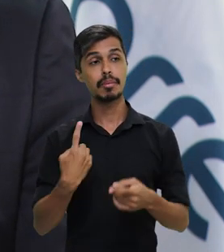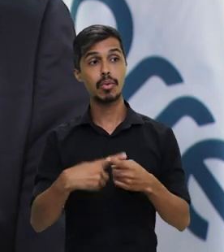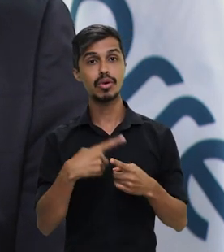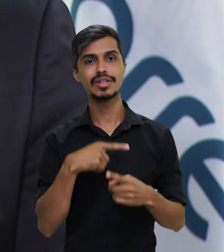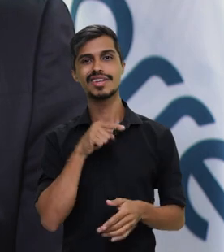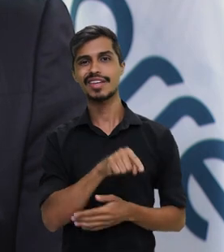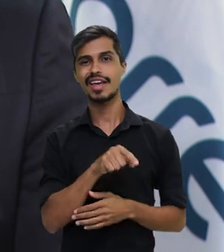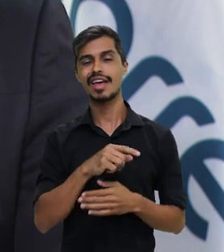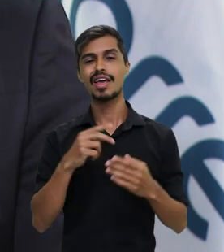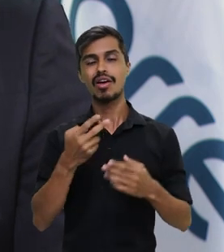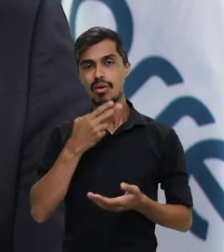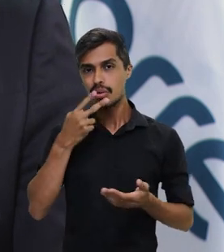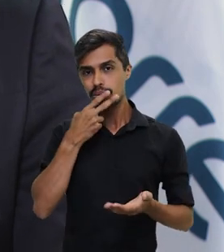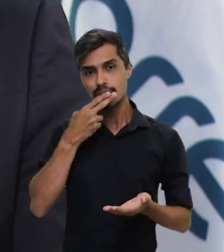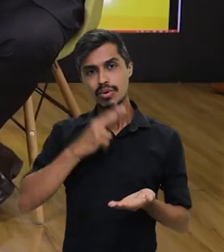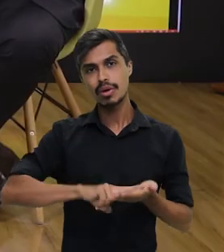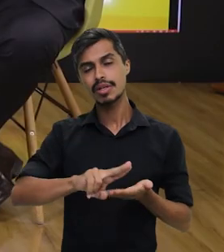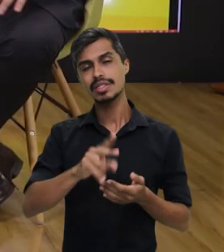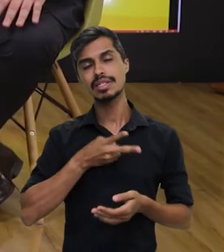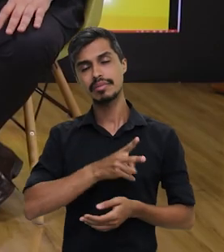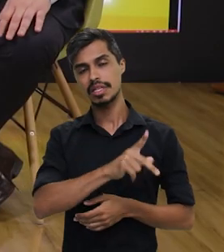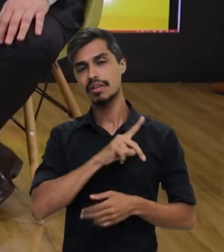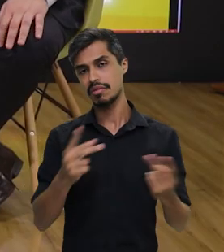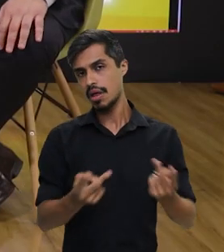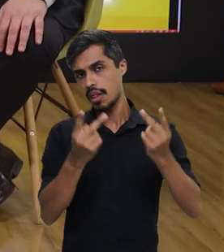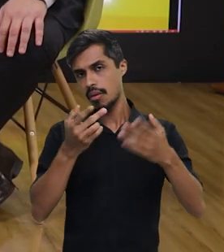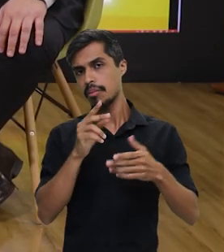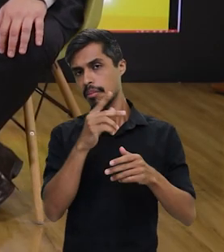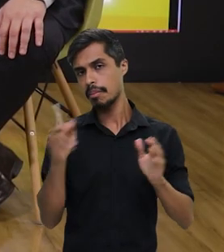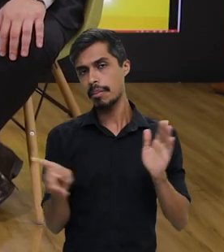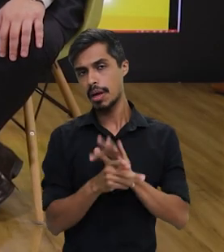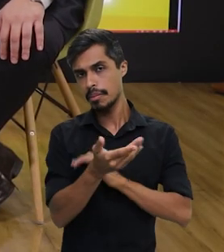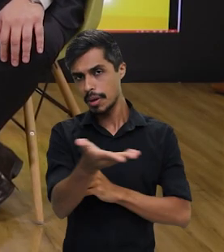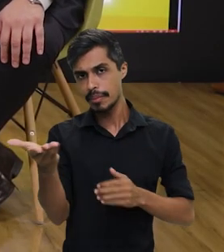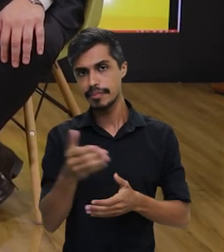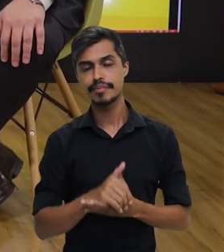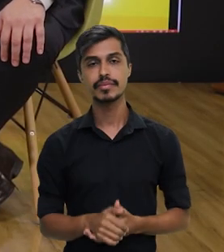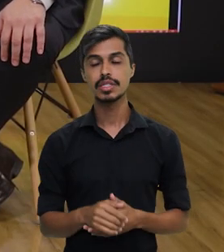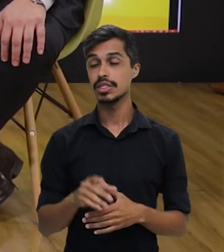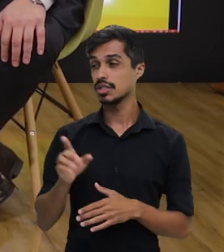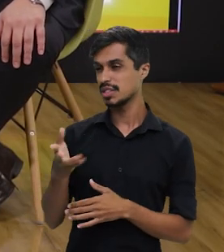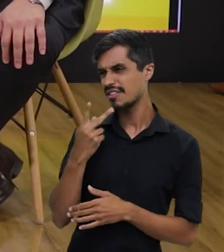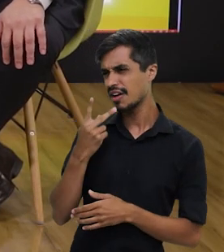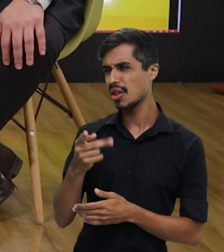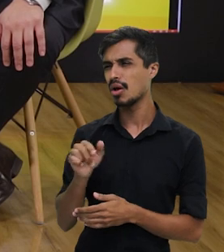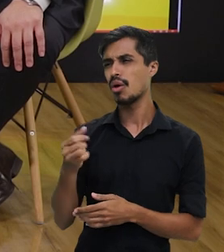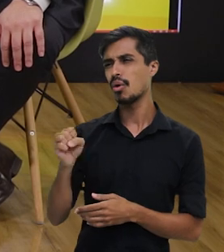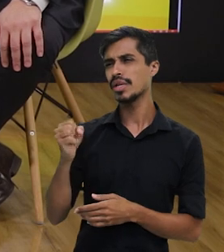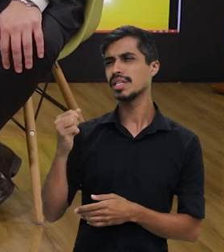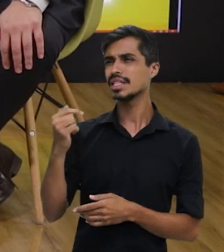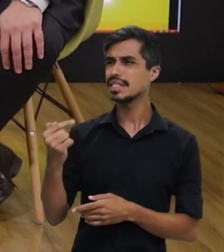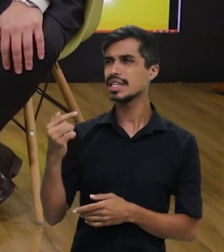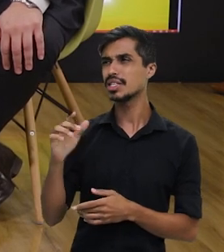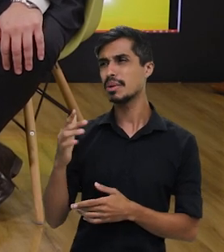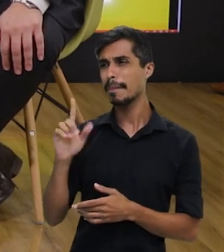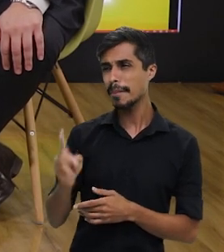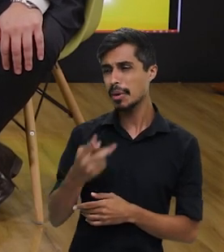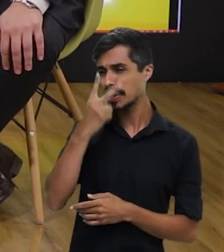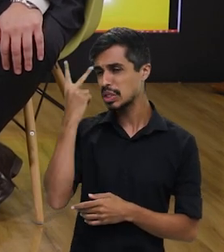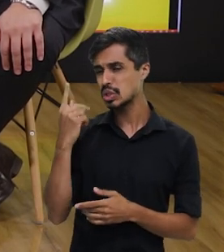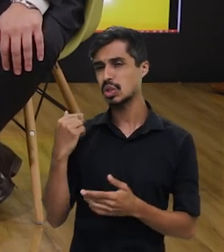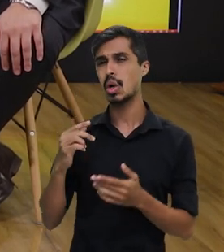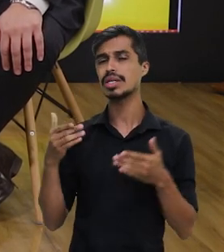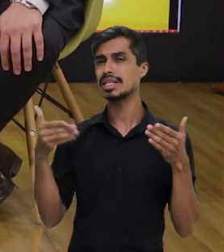Correios sempre tiveram para a população brasileira. O senhor falou, nós falamos de 88 mil funcionários, né? O senhor disse sobre essa questão da